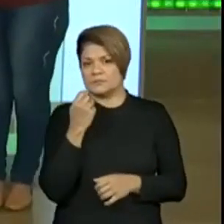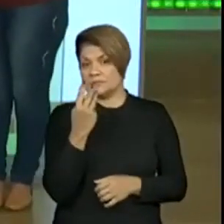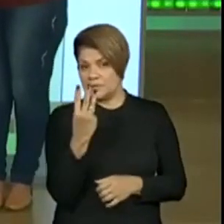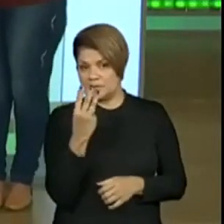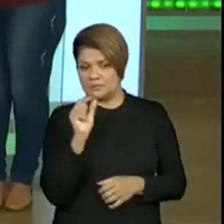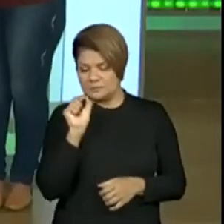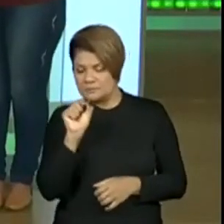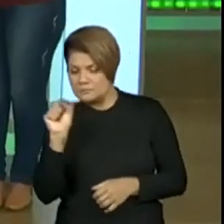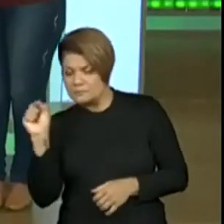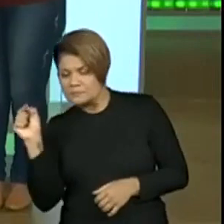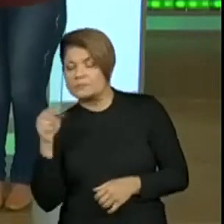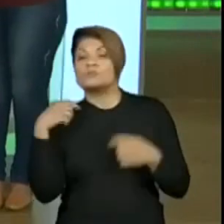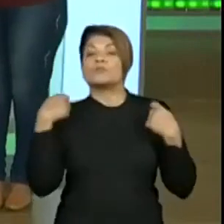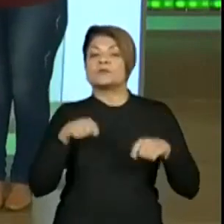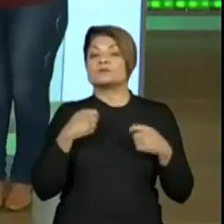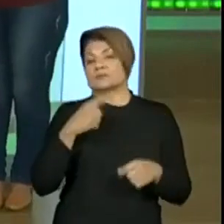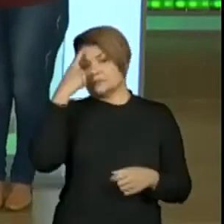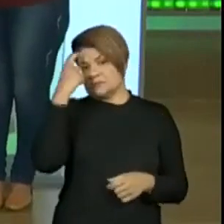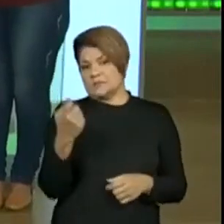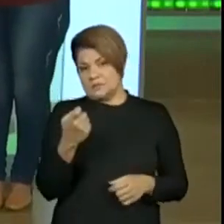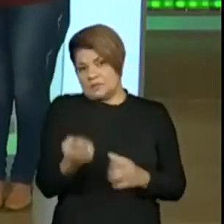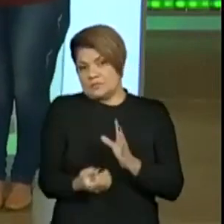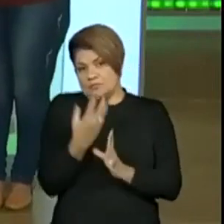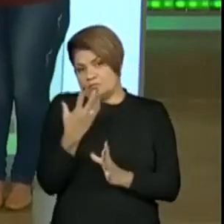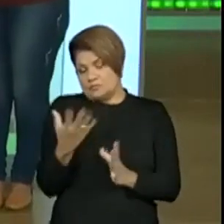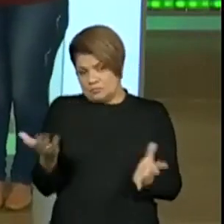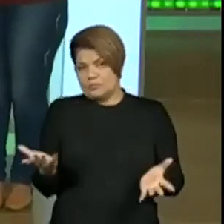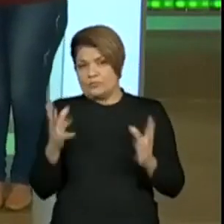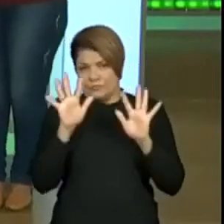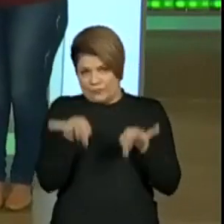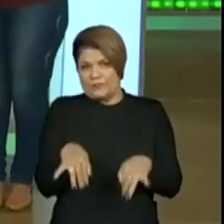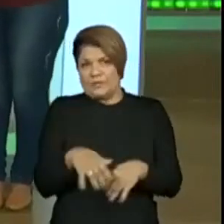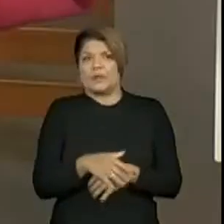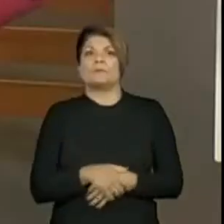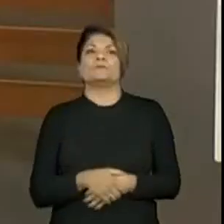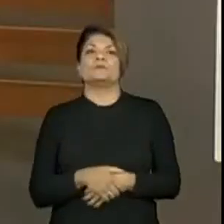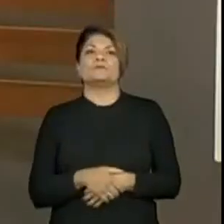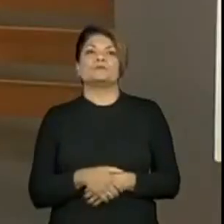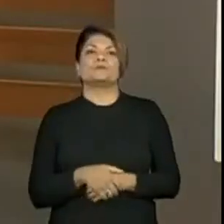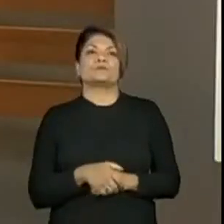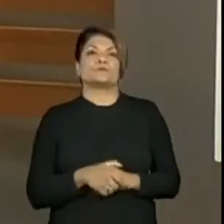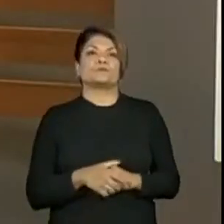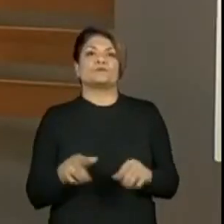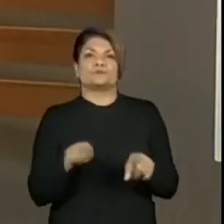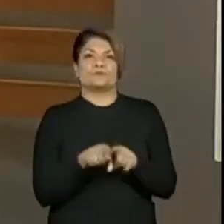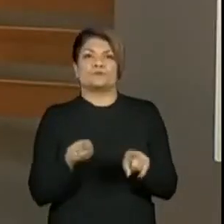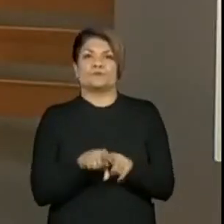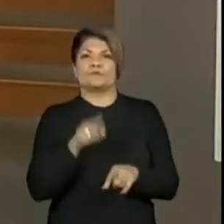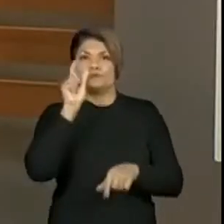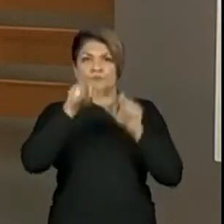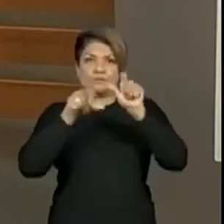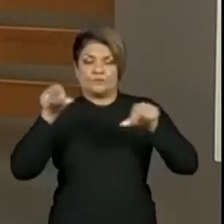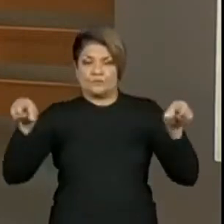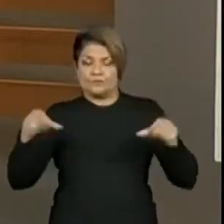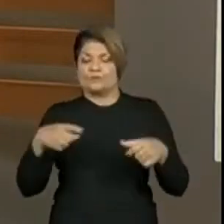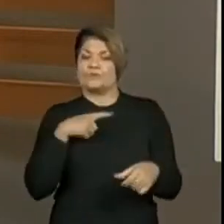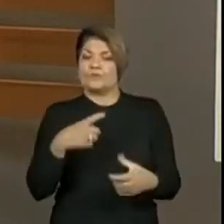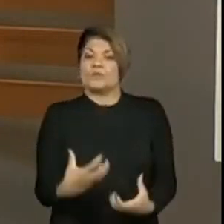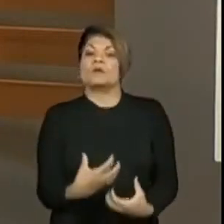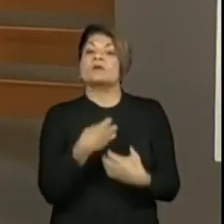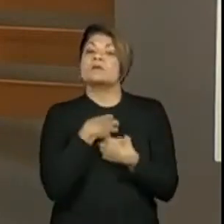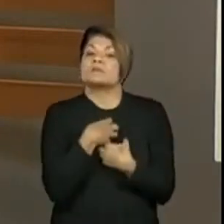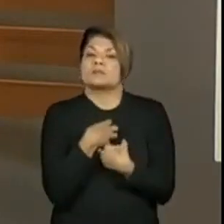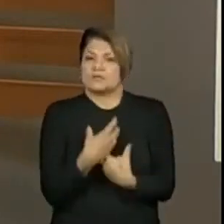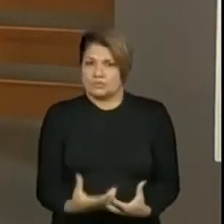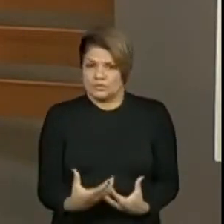terminar esse conto, criar um final para ele. E ao mesmo tempo, os personagens, eles têm característica, eles têm